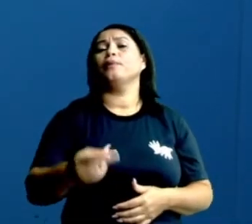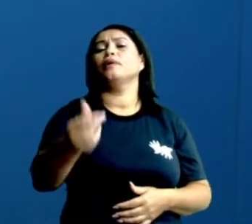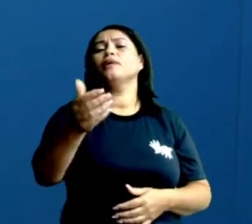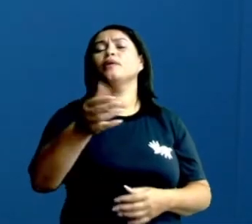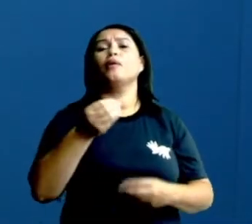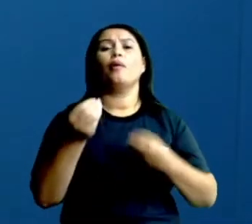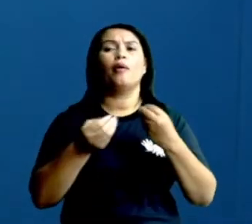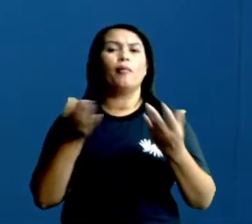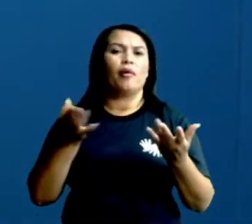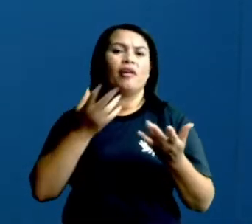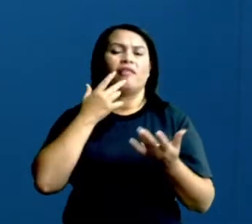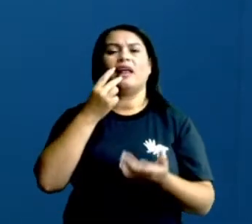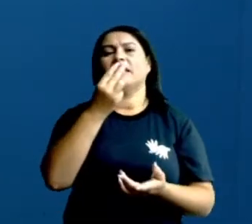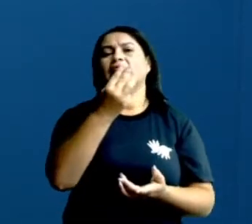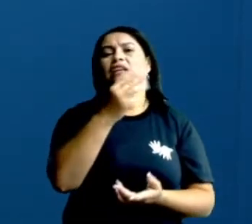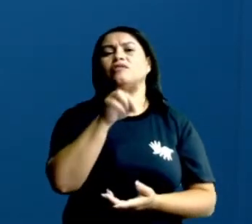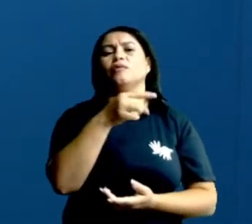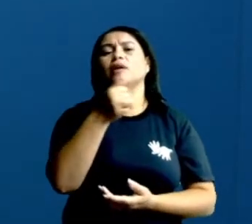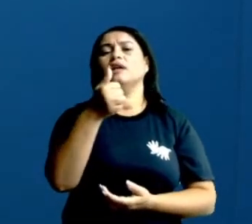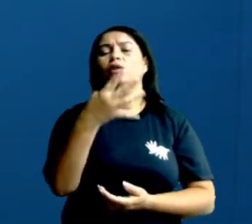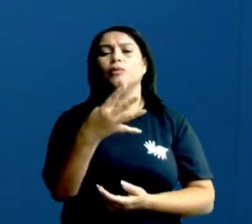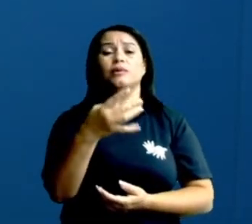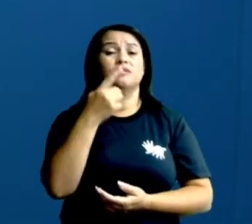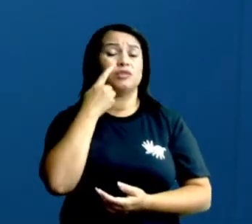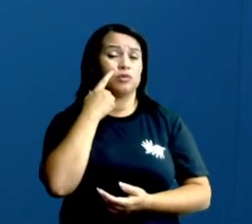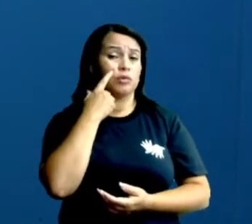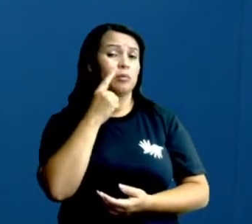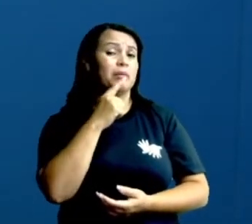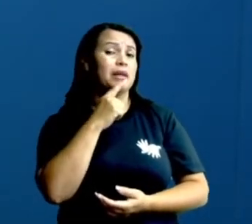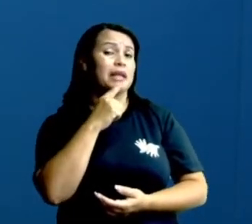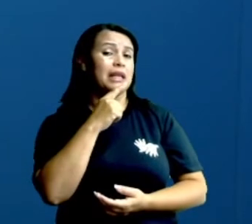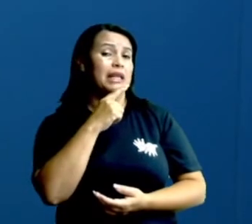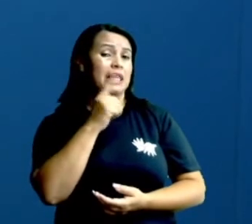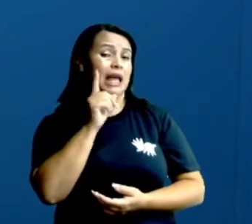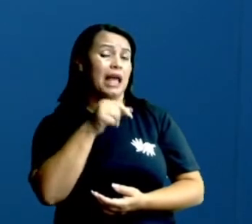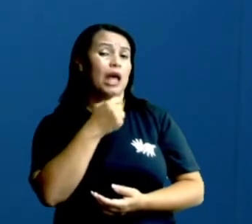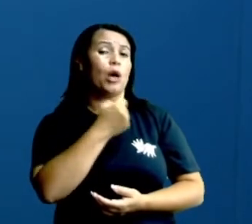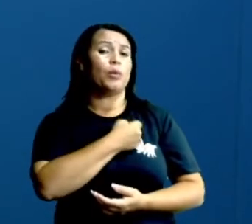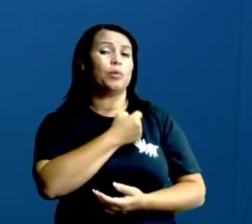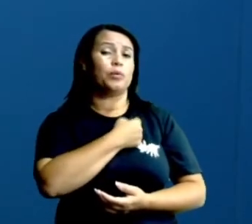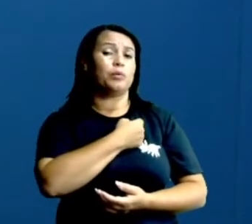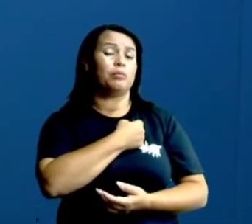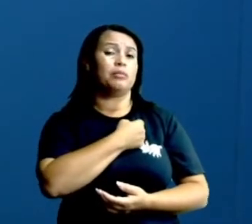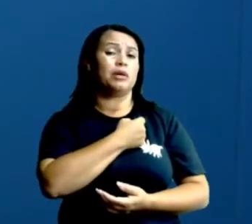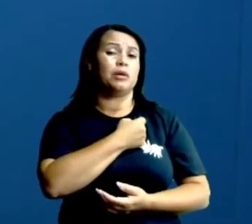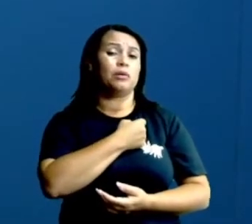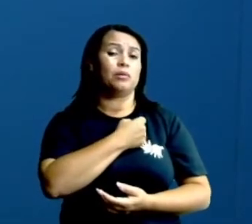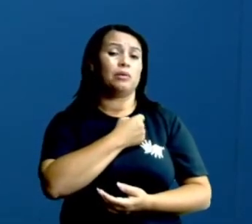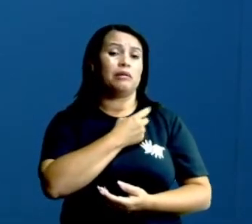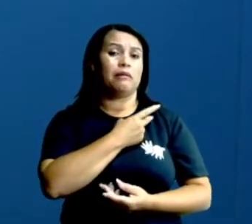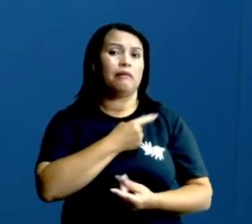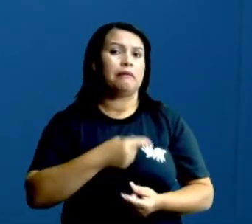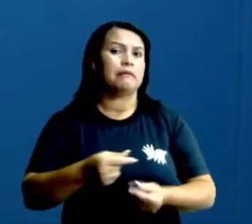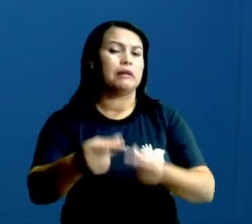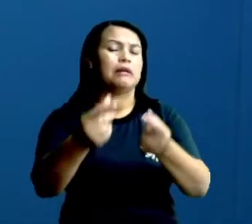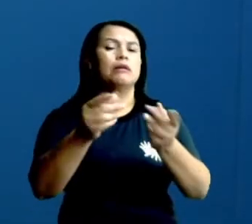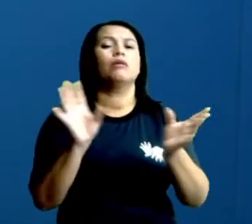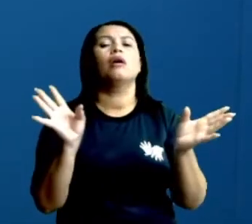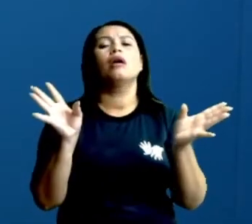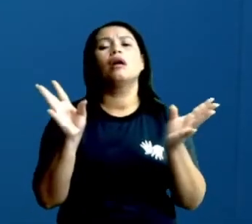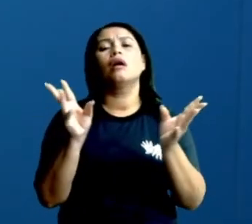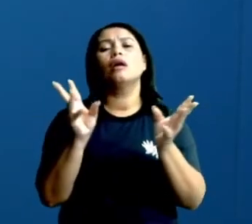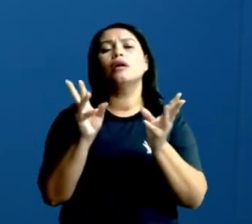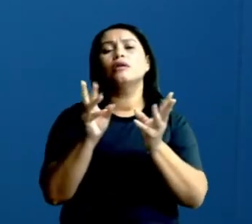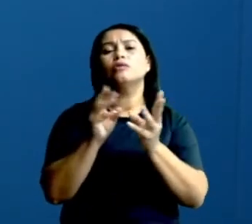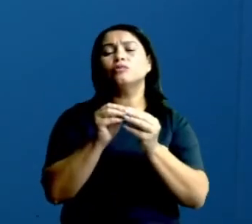que a senhora diz que agora o pi só vale 3,14? Minha gente, como ele é um número infinito, tá certo? Então ele foi reduzido. Nós só usamos apenas